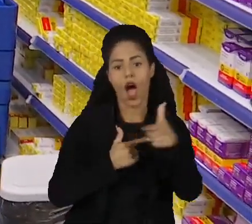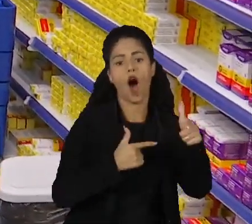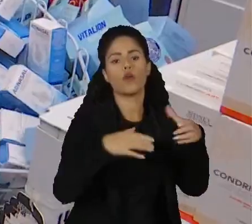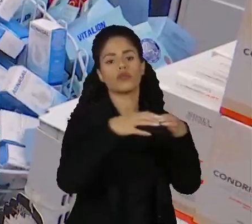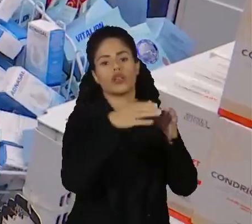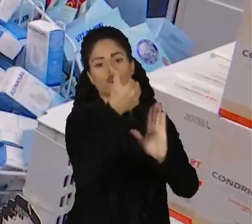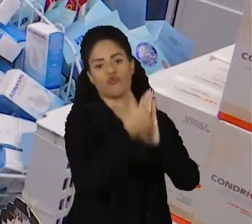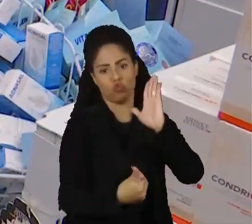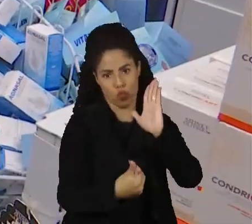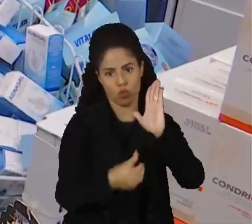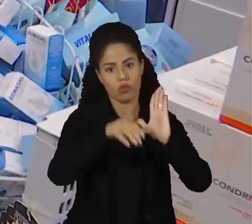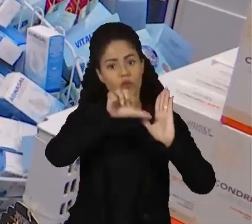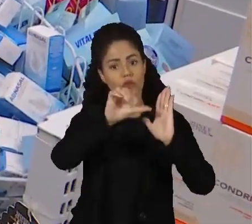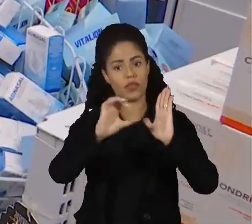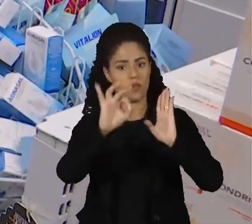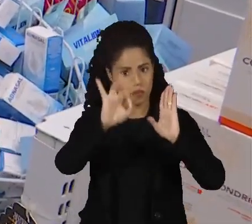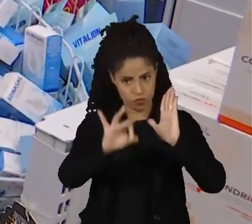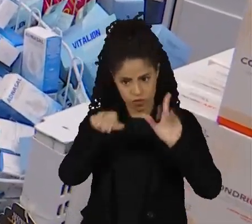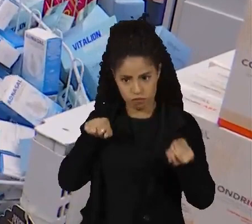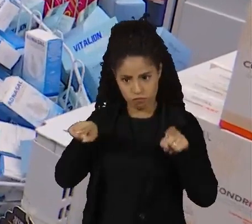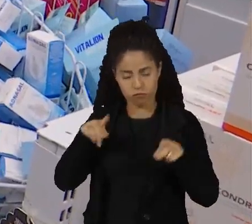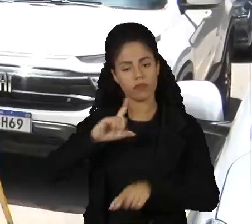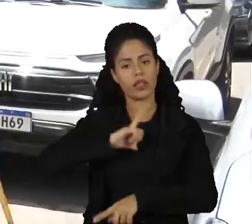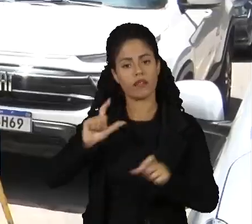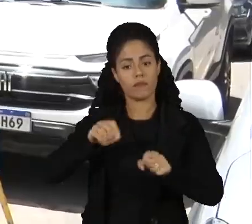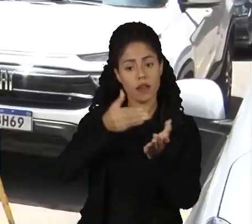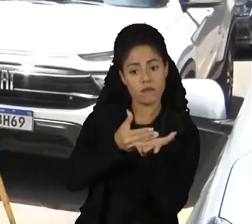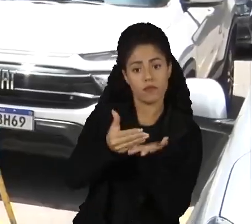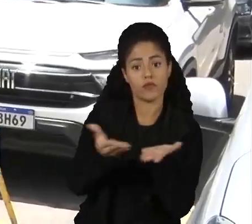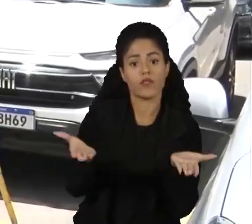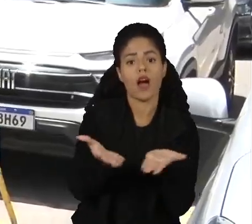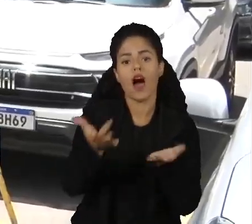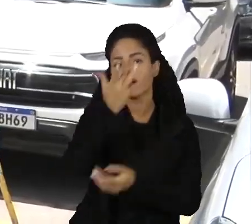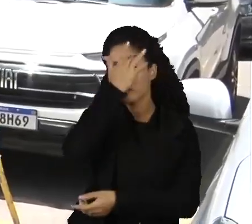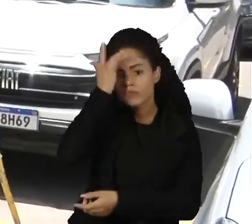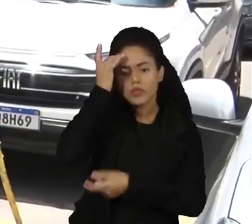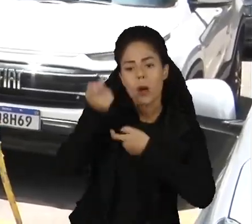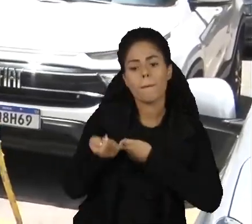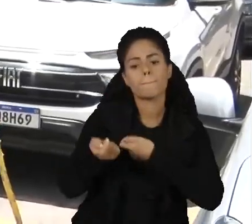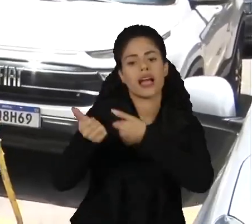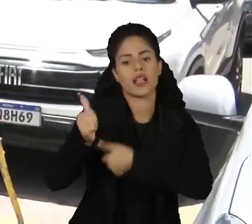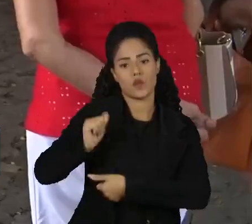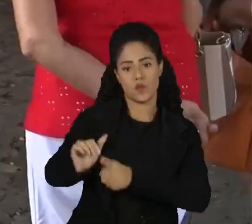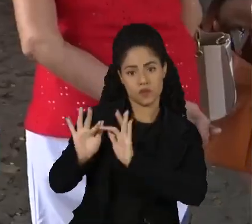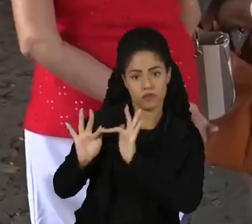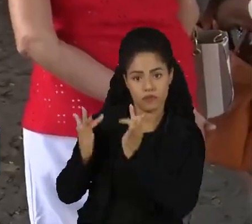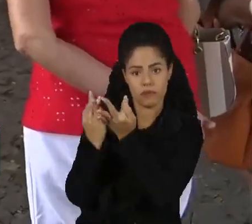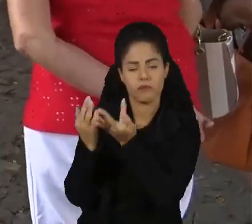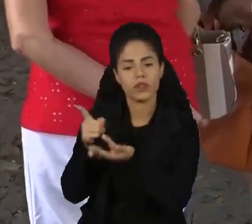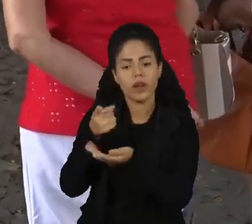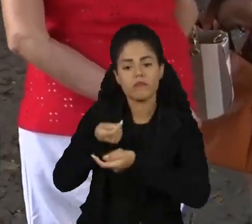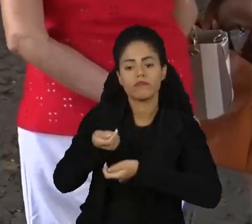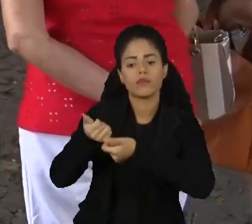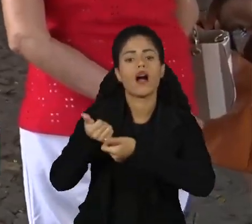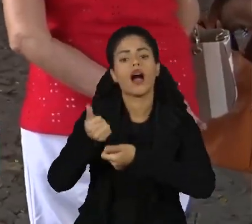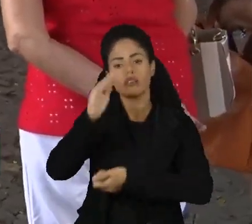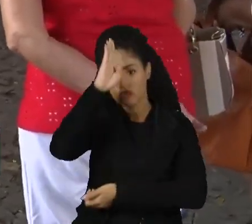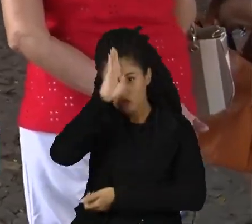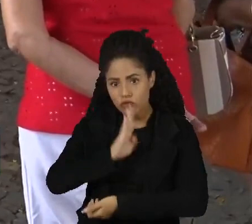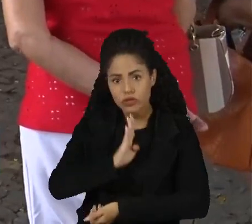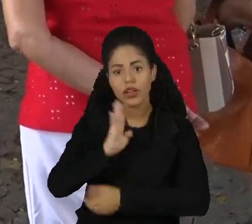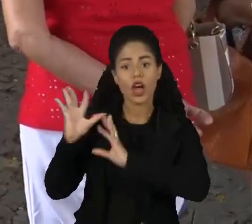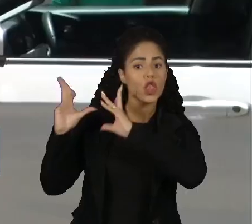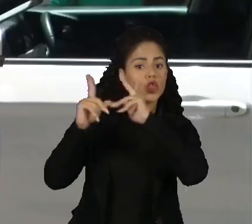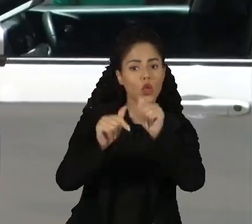tem um desconto de 90%. A partir de agora, os beneficiários do Bolsa Família receberão gratuitamente